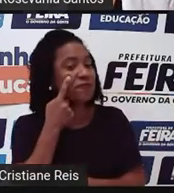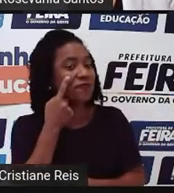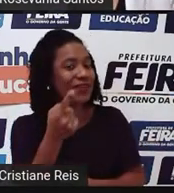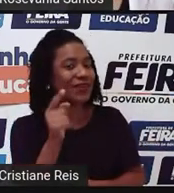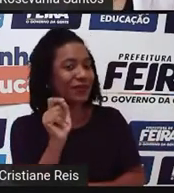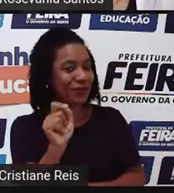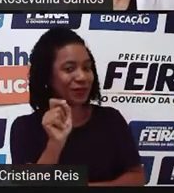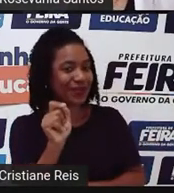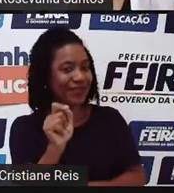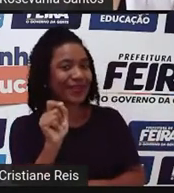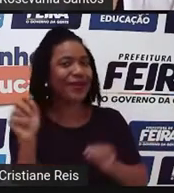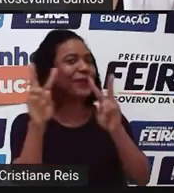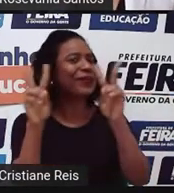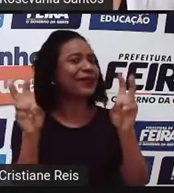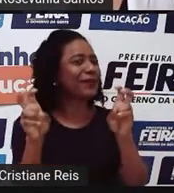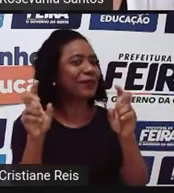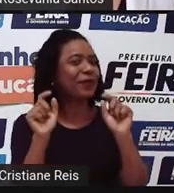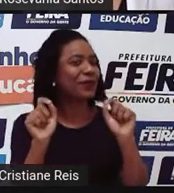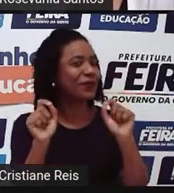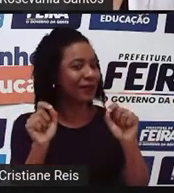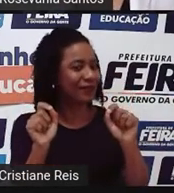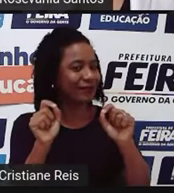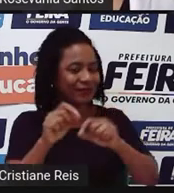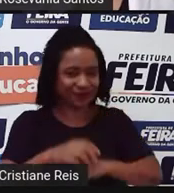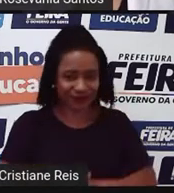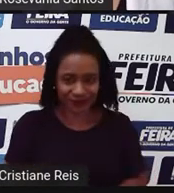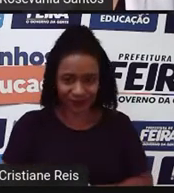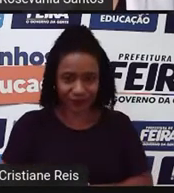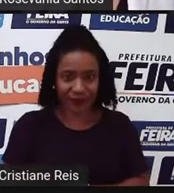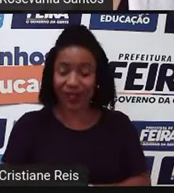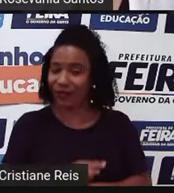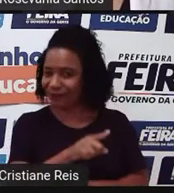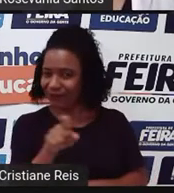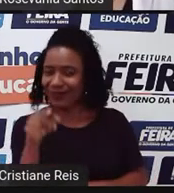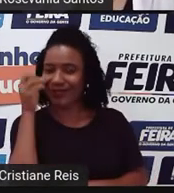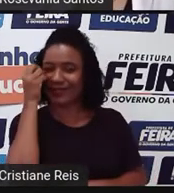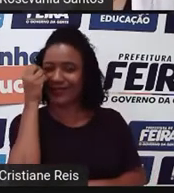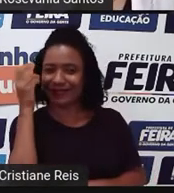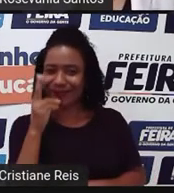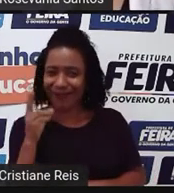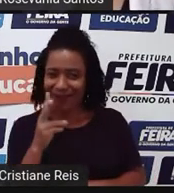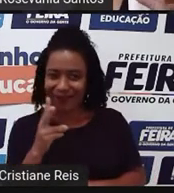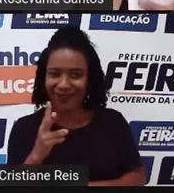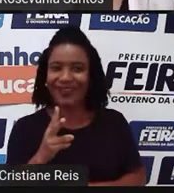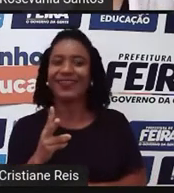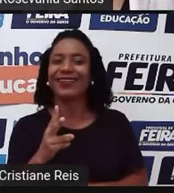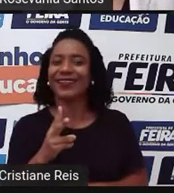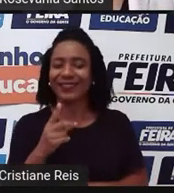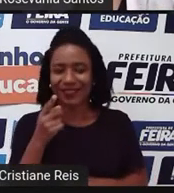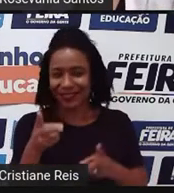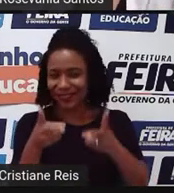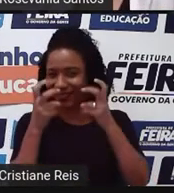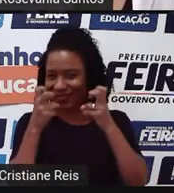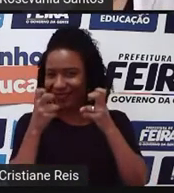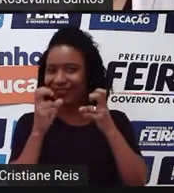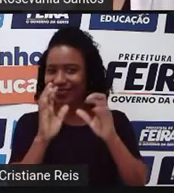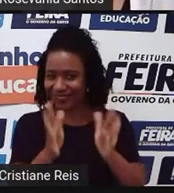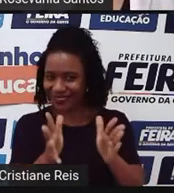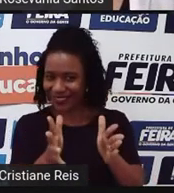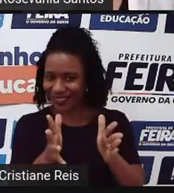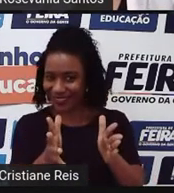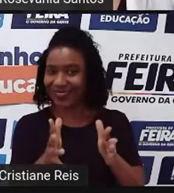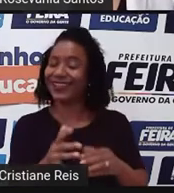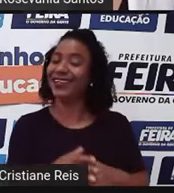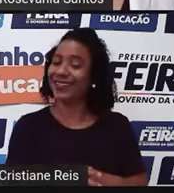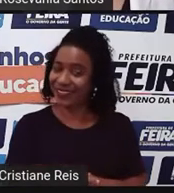qual é esse tema da aula de hoje. Que eu creio que você deve ser bem esperto, que você já levou em consideração essa imagem. E deve